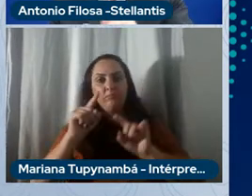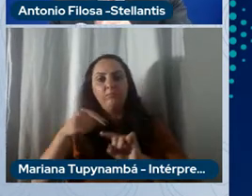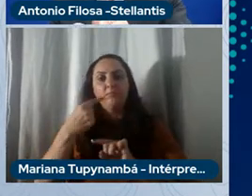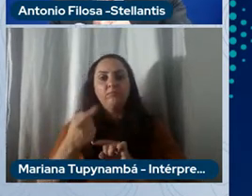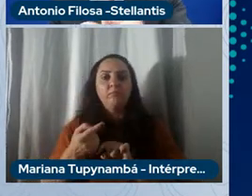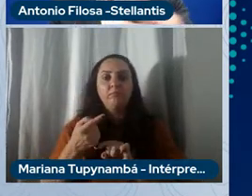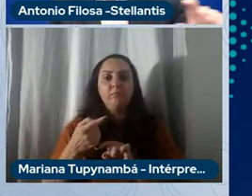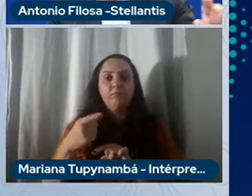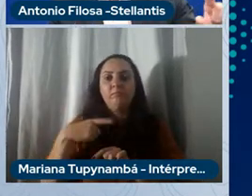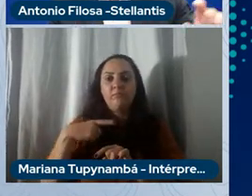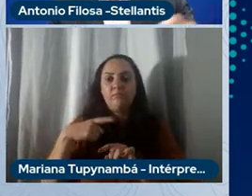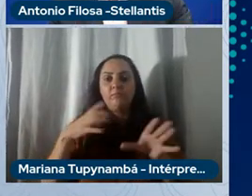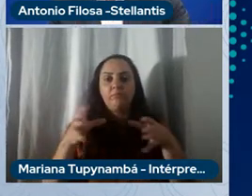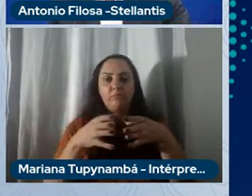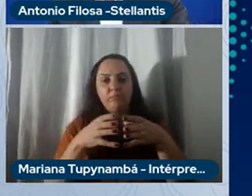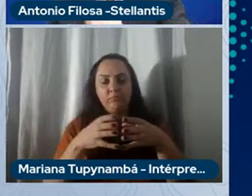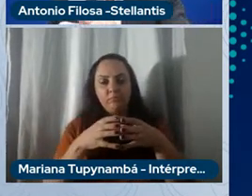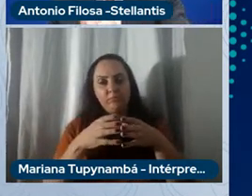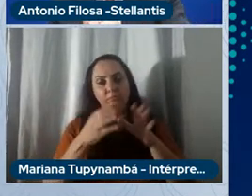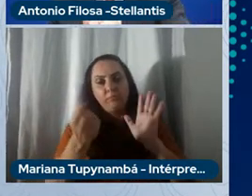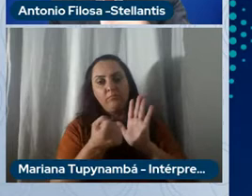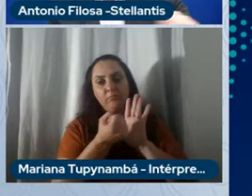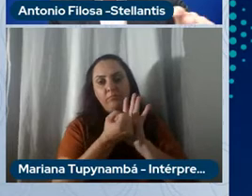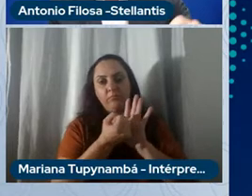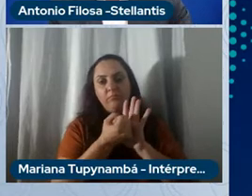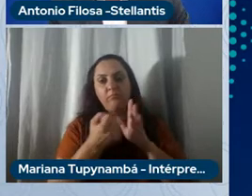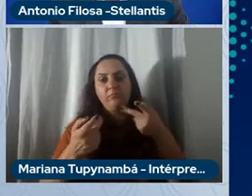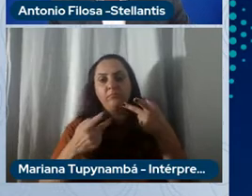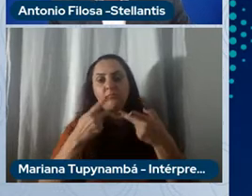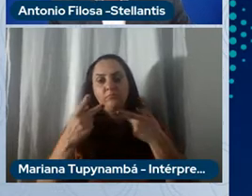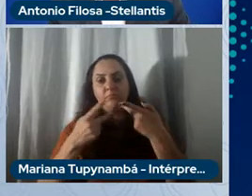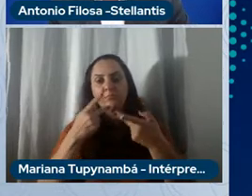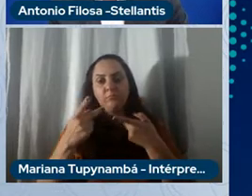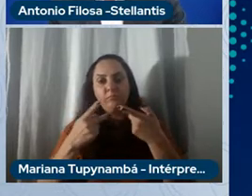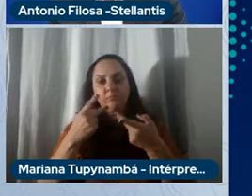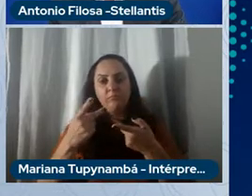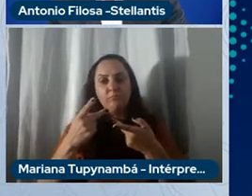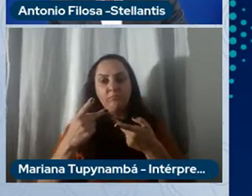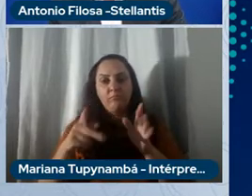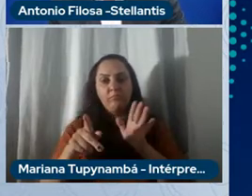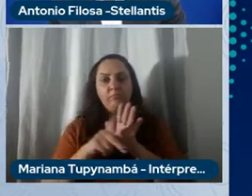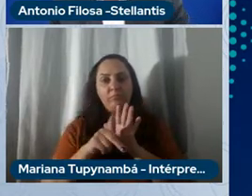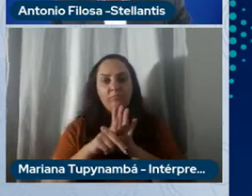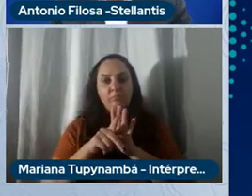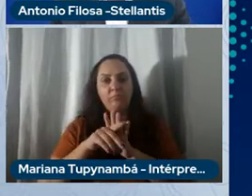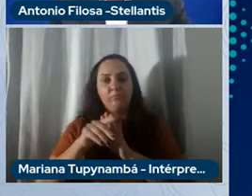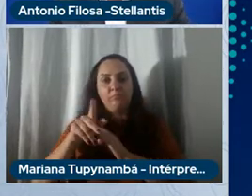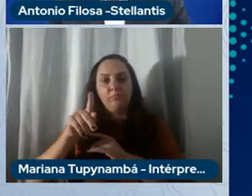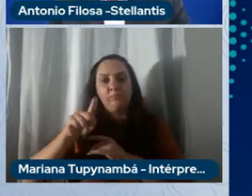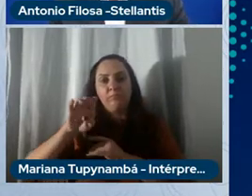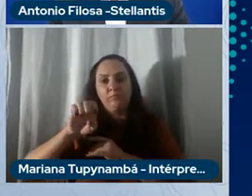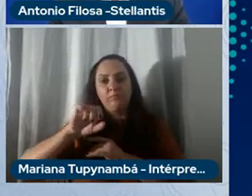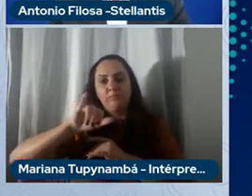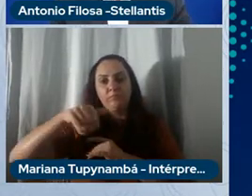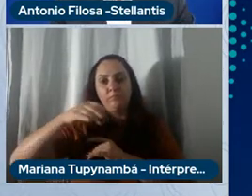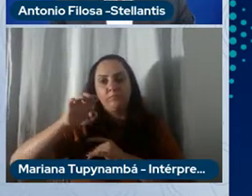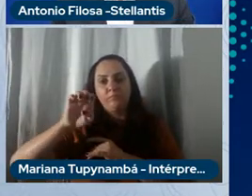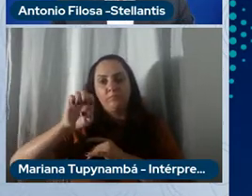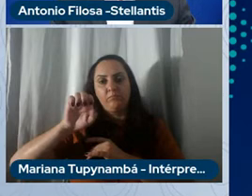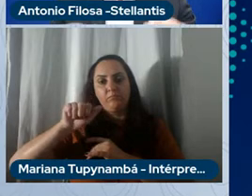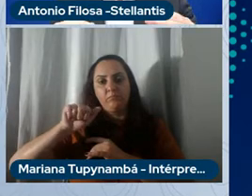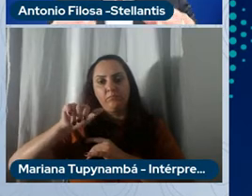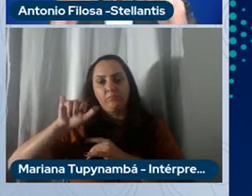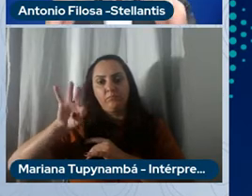um grupo de marcas que chamamos de Upper Mainstream, elas são Peugeot, Opel e Boxall, temos